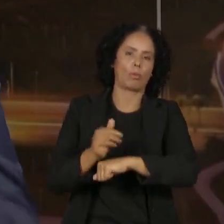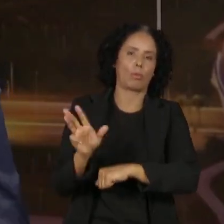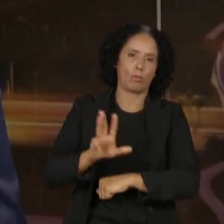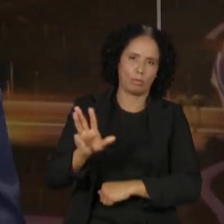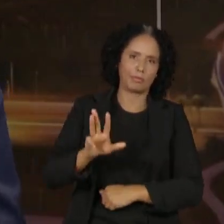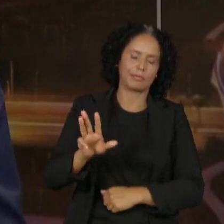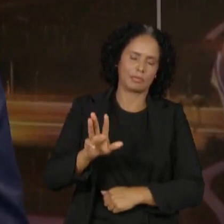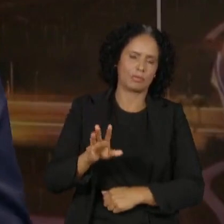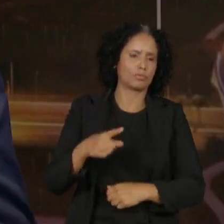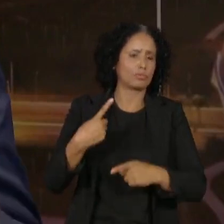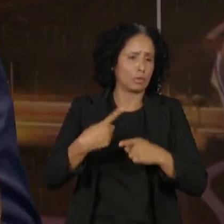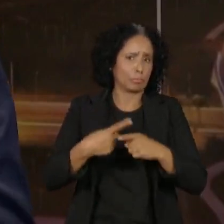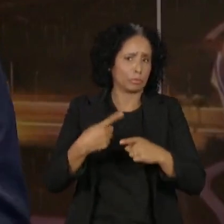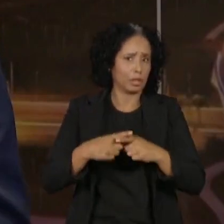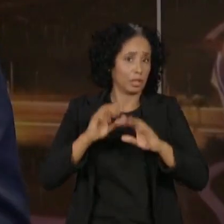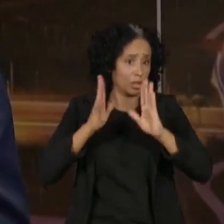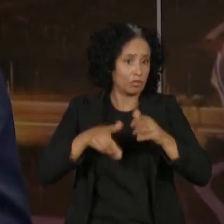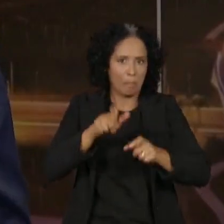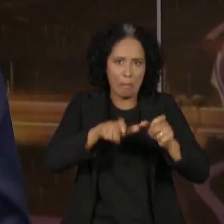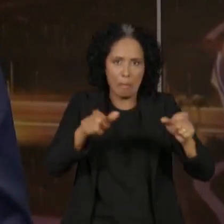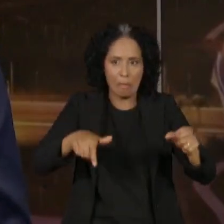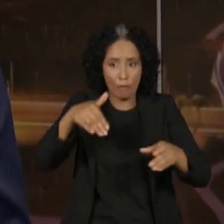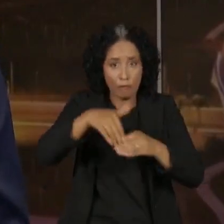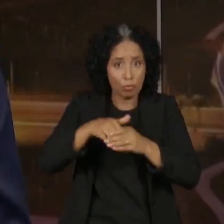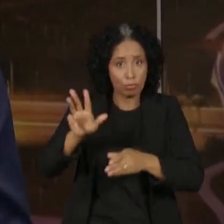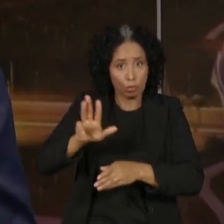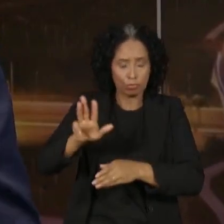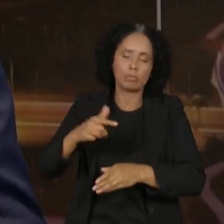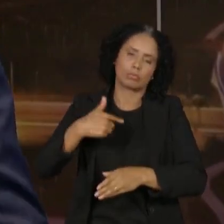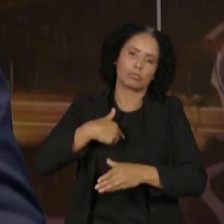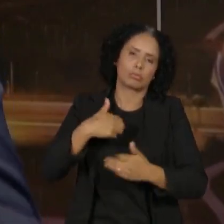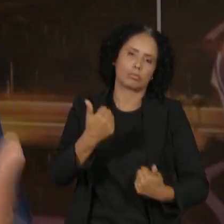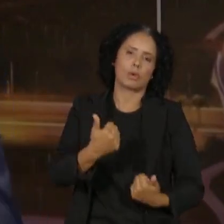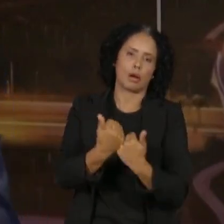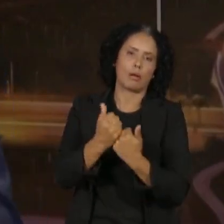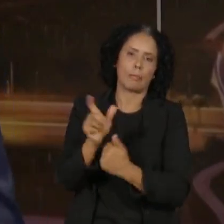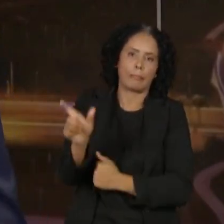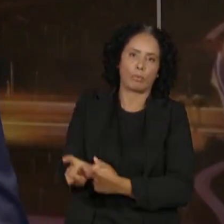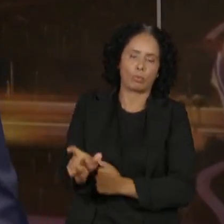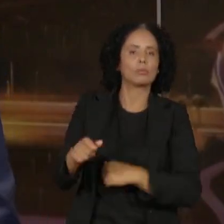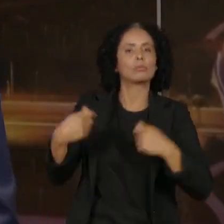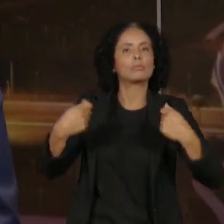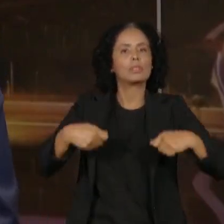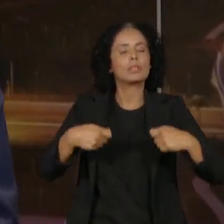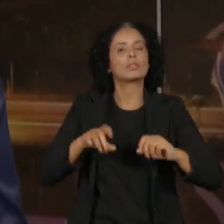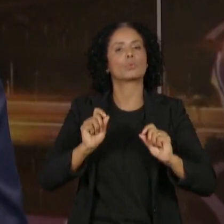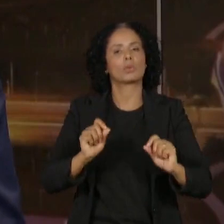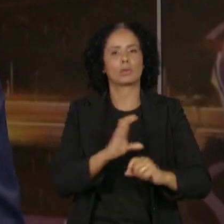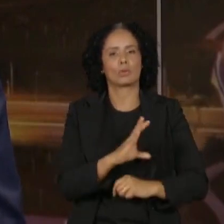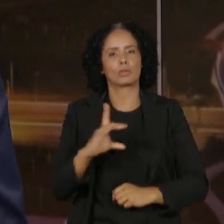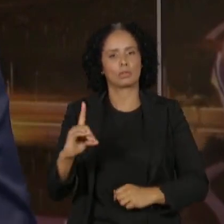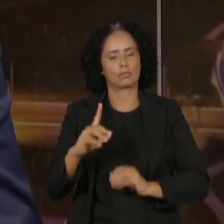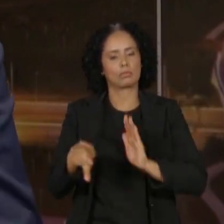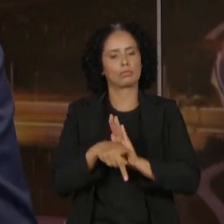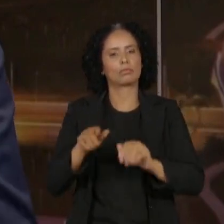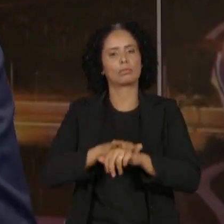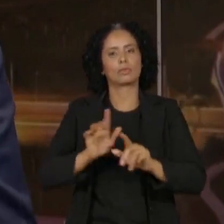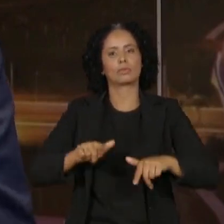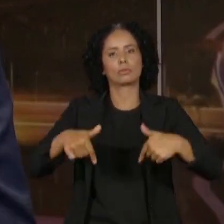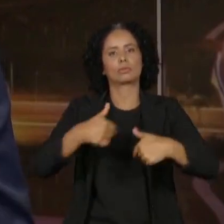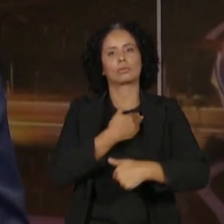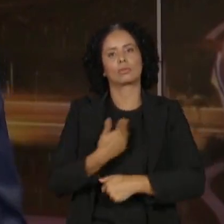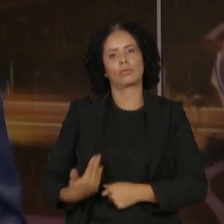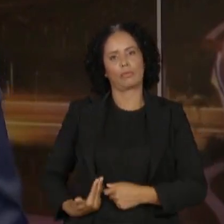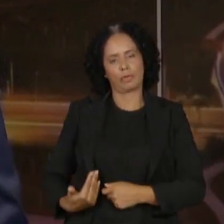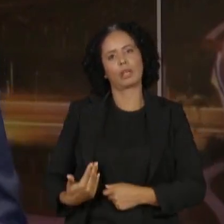60 e tantos milhões de votos. Então, ele precisa de um coordenador das ações de governo e esse